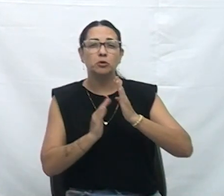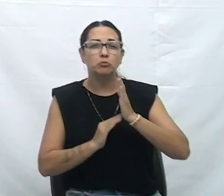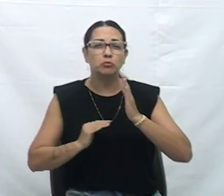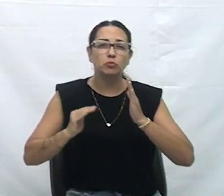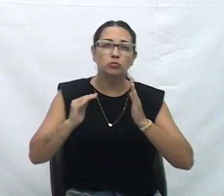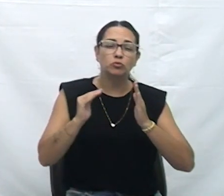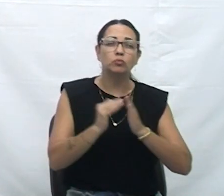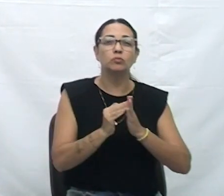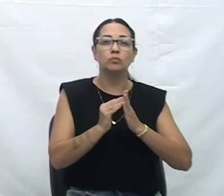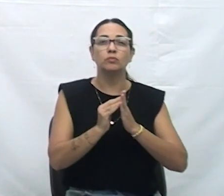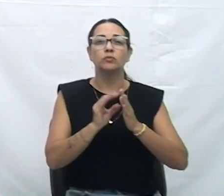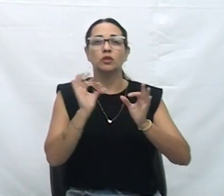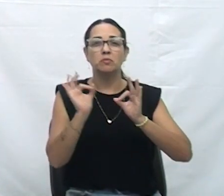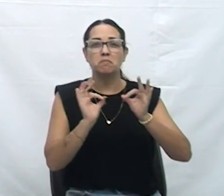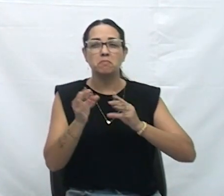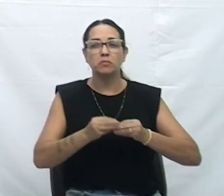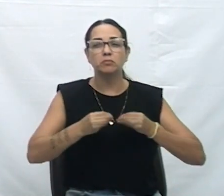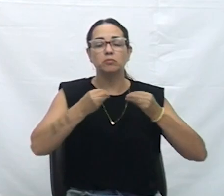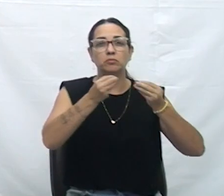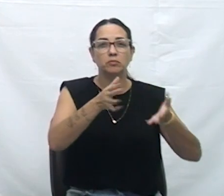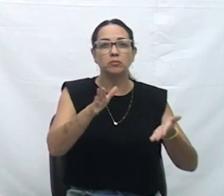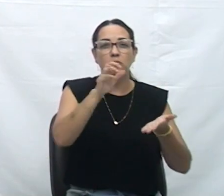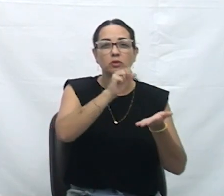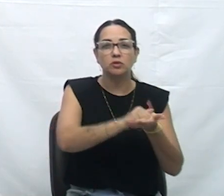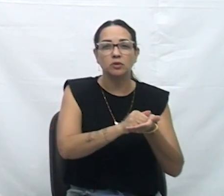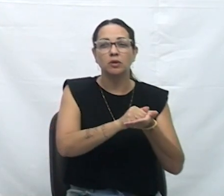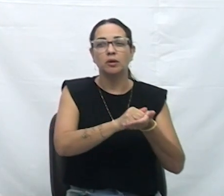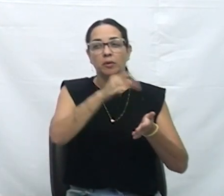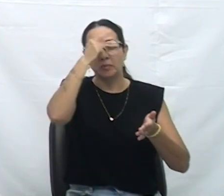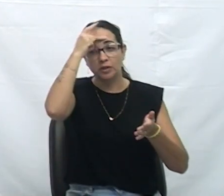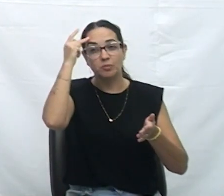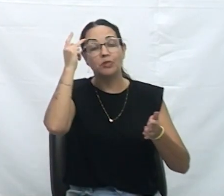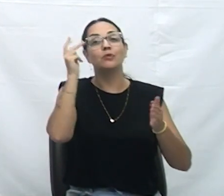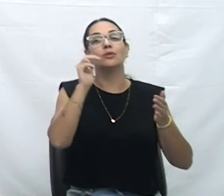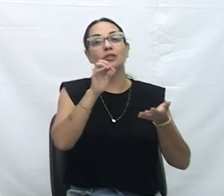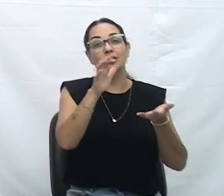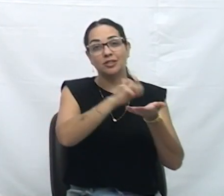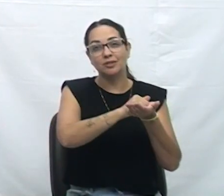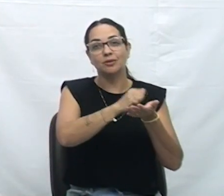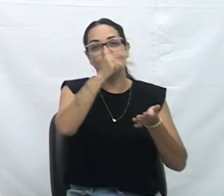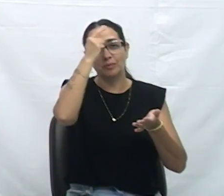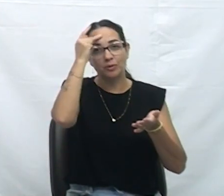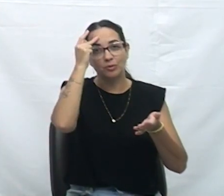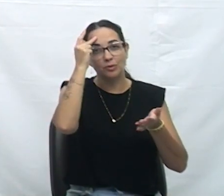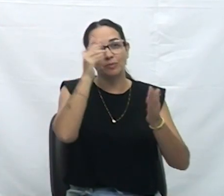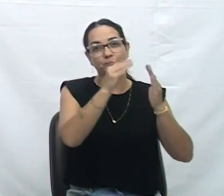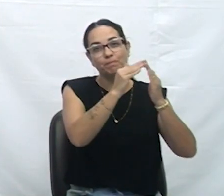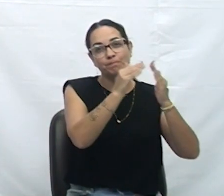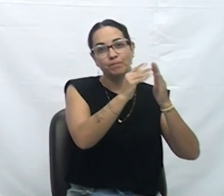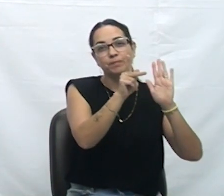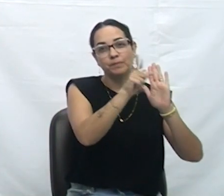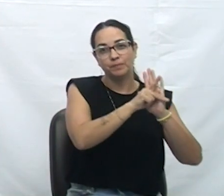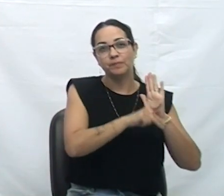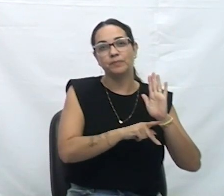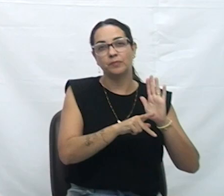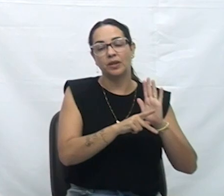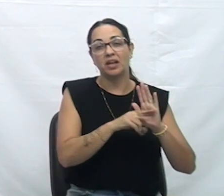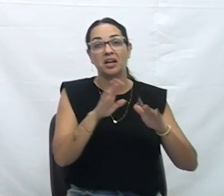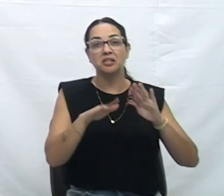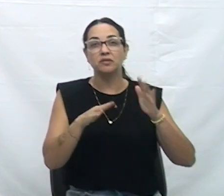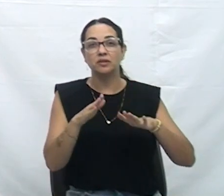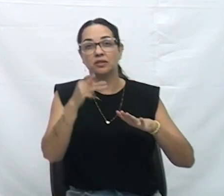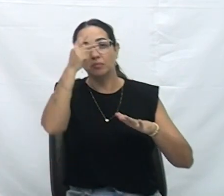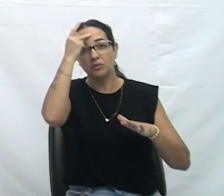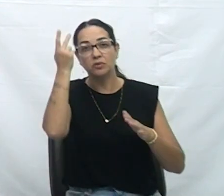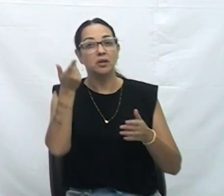entrega de títulos, de escrituras para as pessoas que não têm. Na verdade, às vezes, as pessoas não a